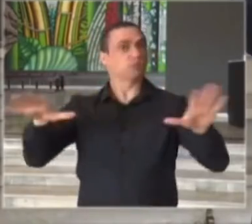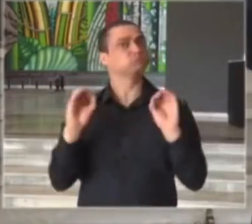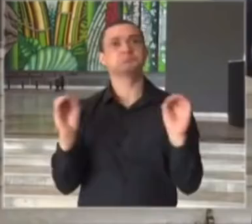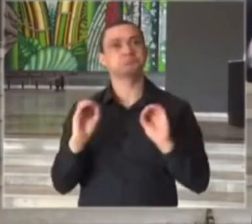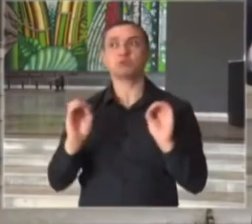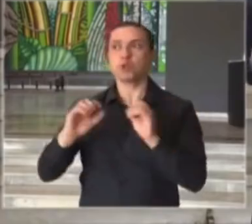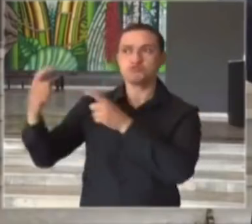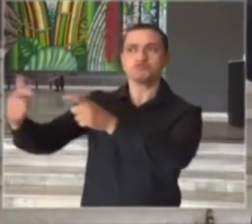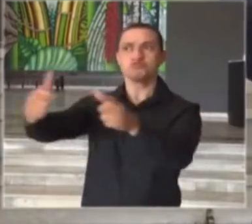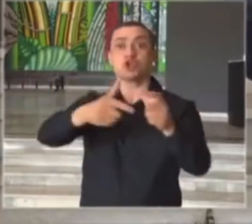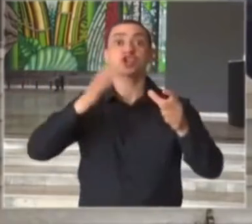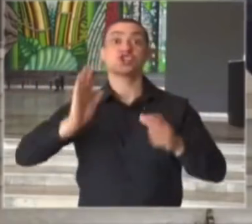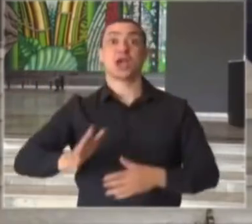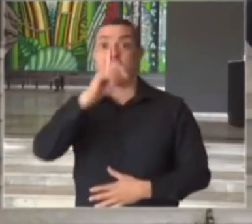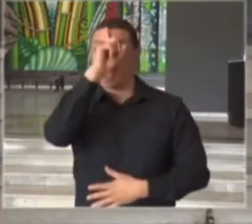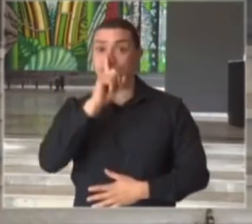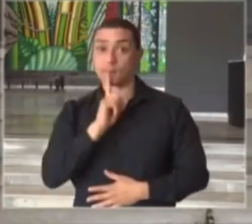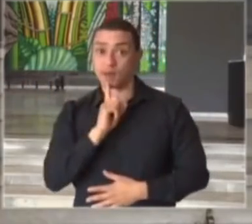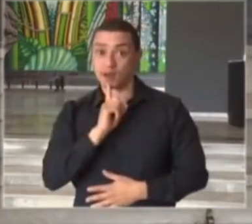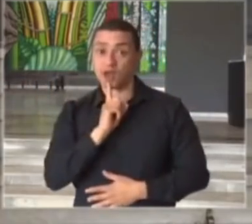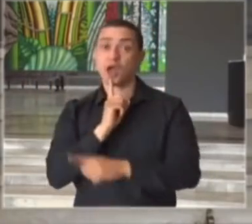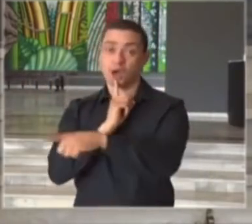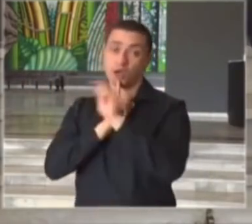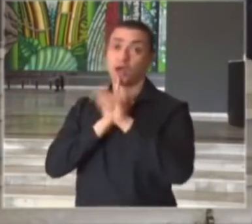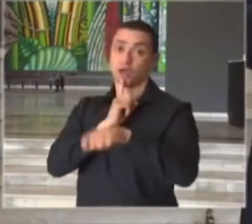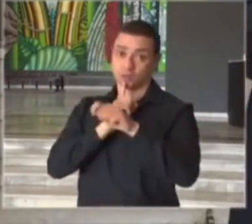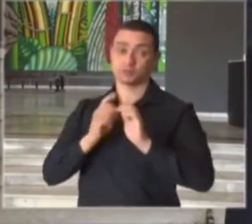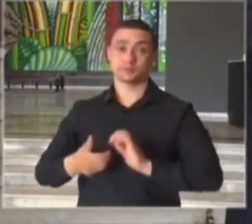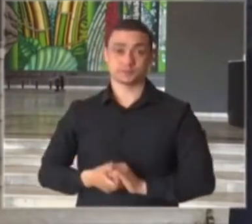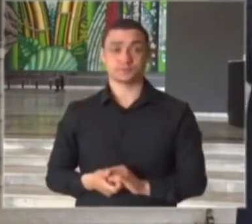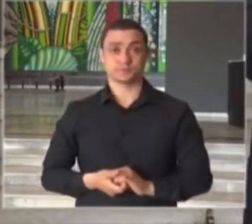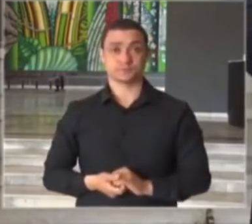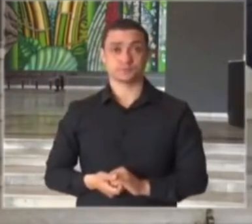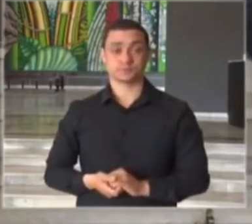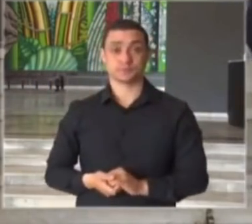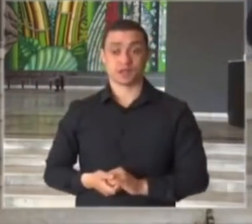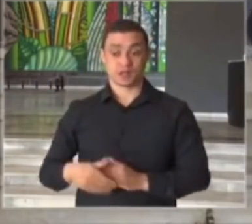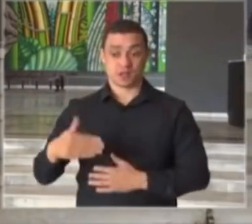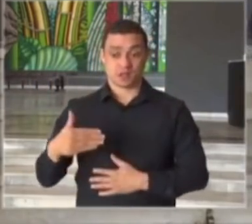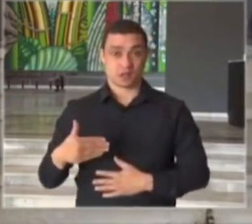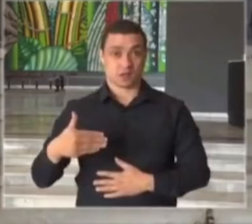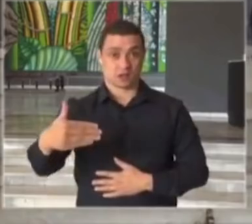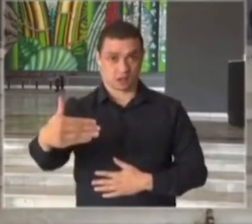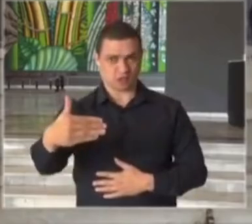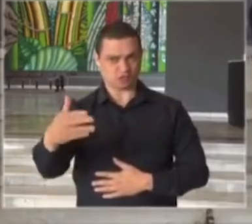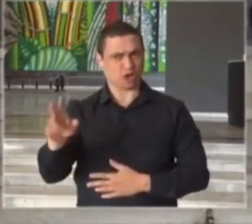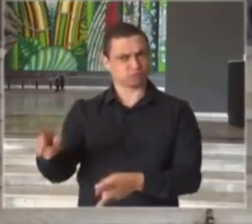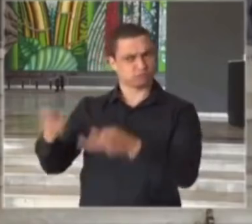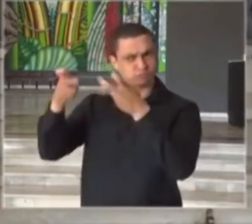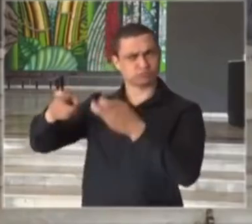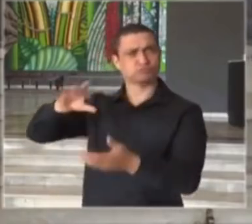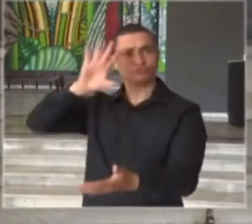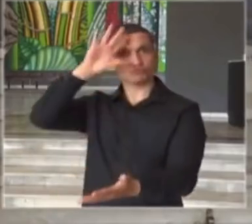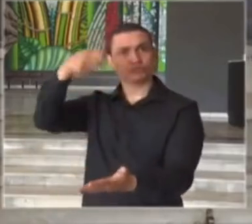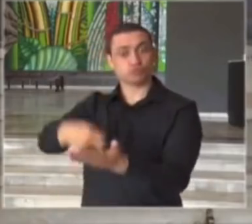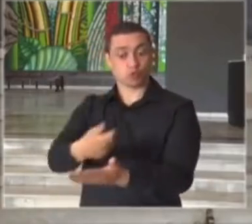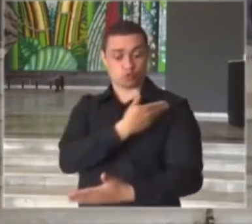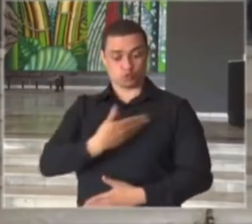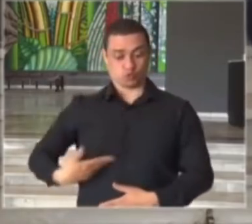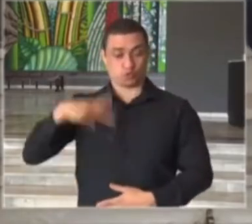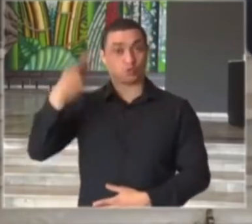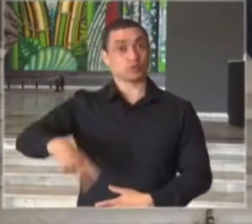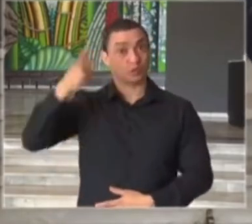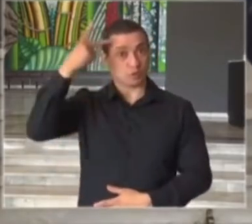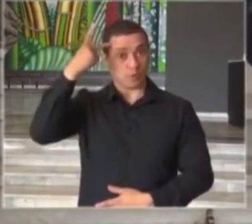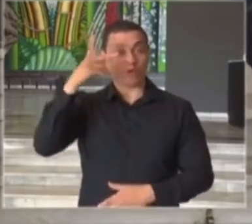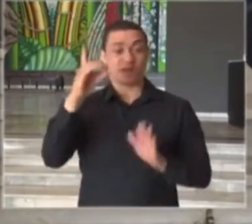regiões que estão na fase amarela do Plano São Paulo. A partir desta constatação, o Governo do Estado vai